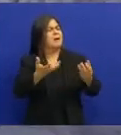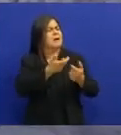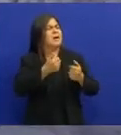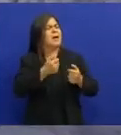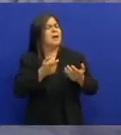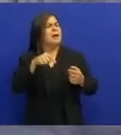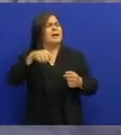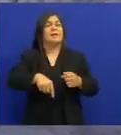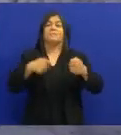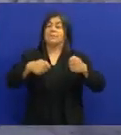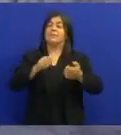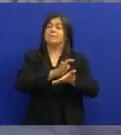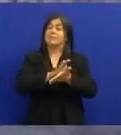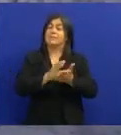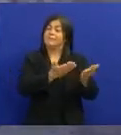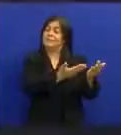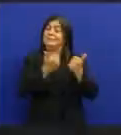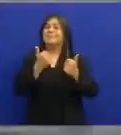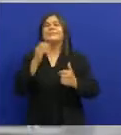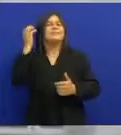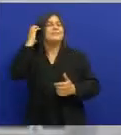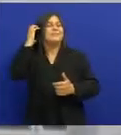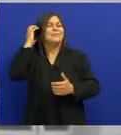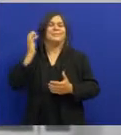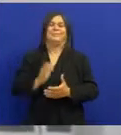precisando De um pandeirista Na Rádio Tabajá